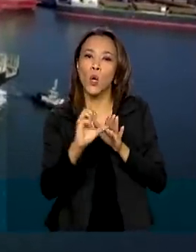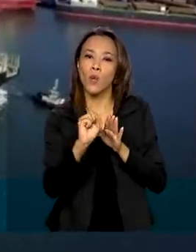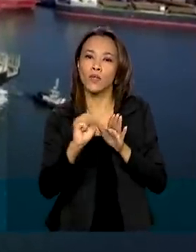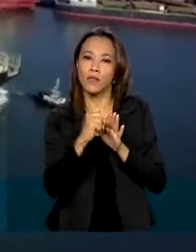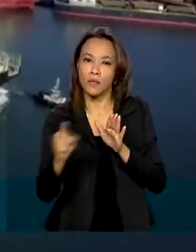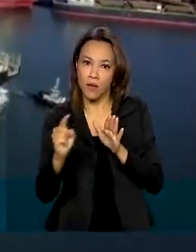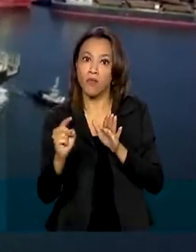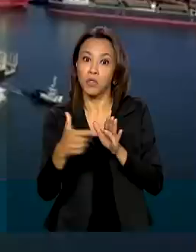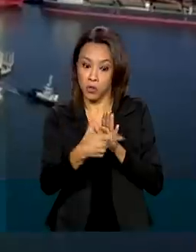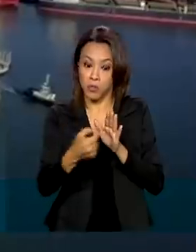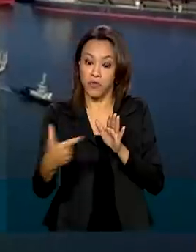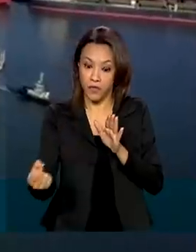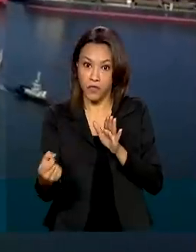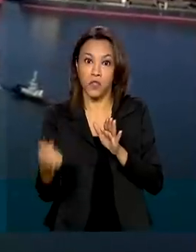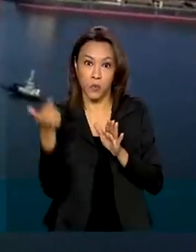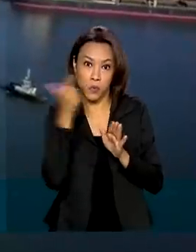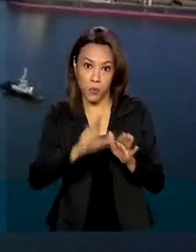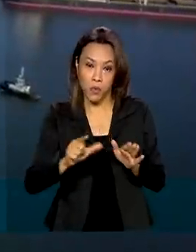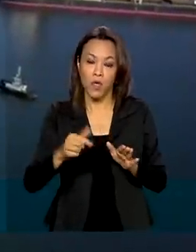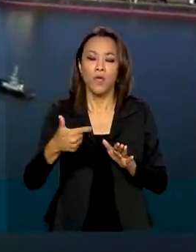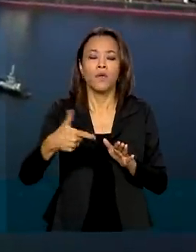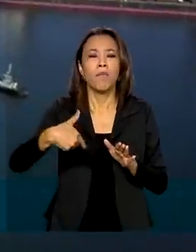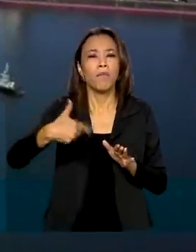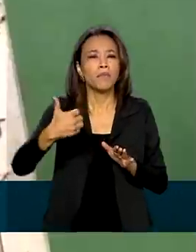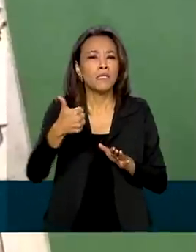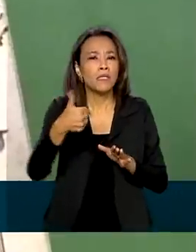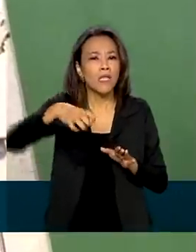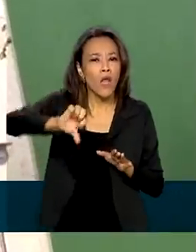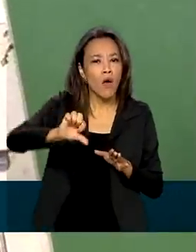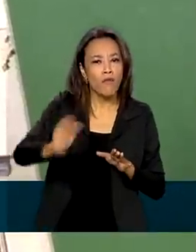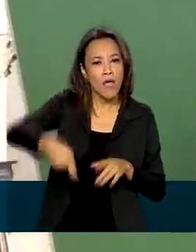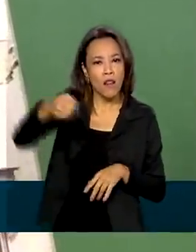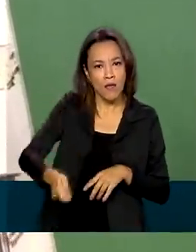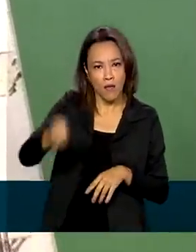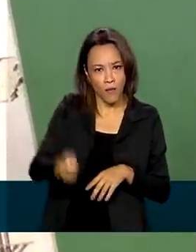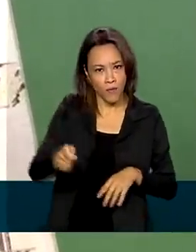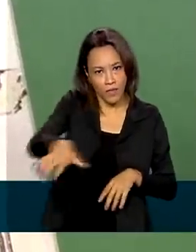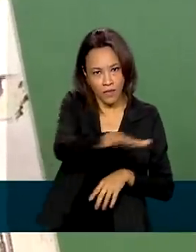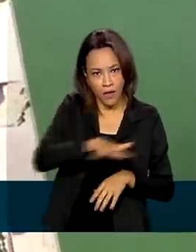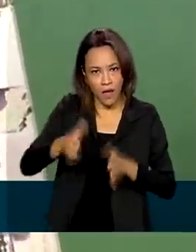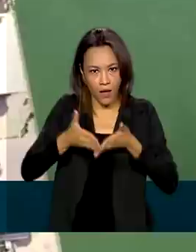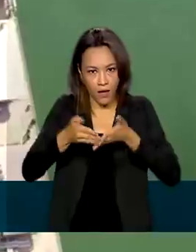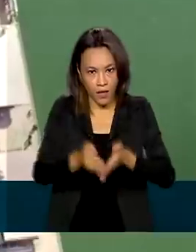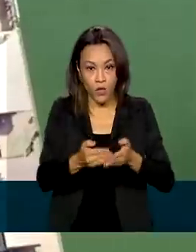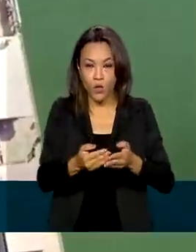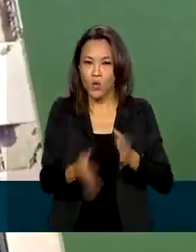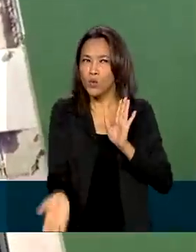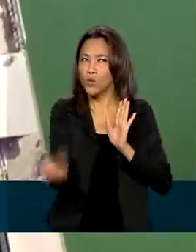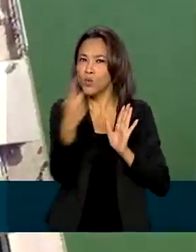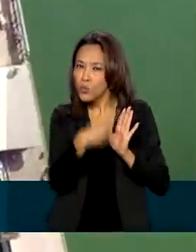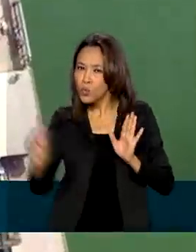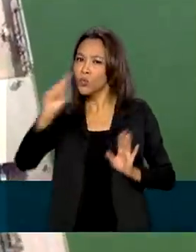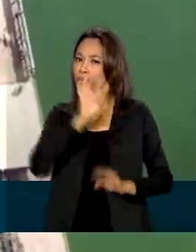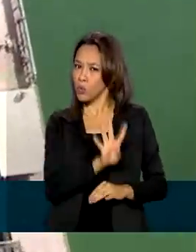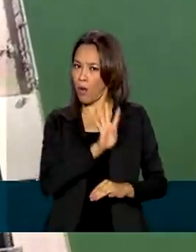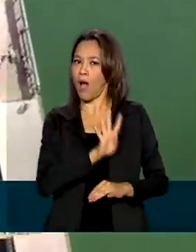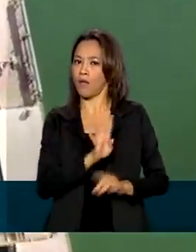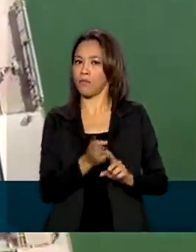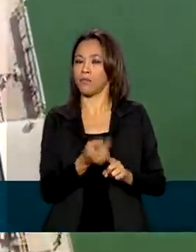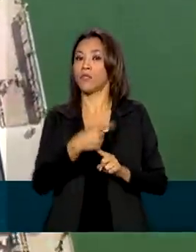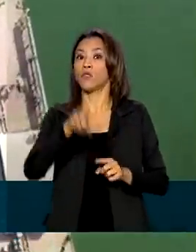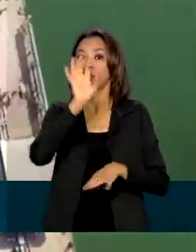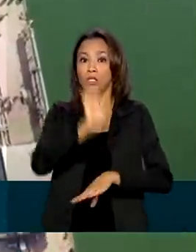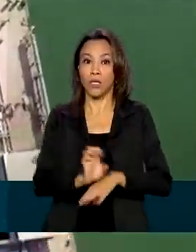com 19 leilões de terminais portuários. Só os últimos quatro leilões realizados agora em dezembro nos estados da